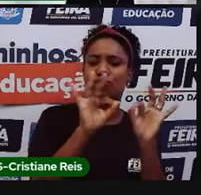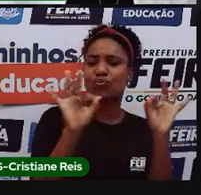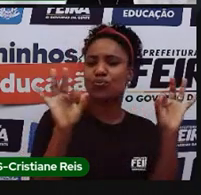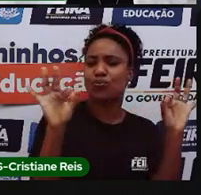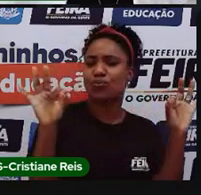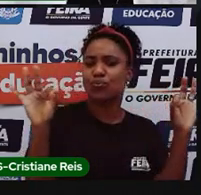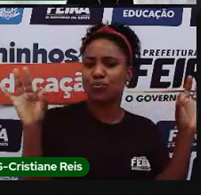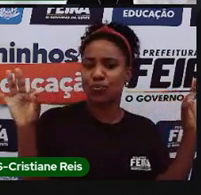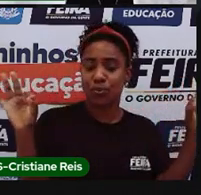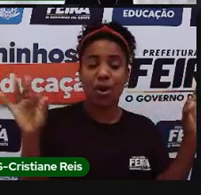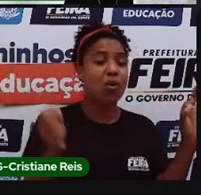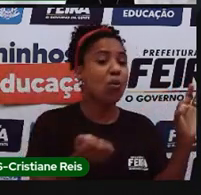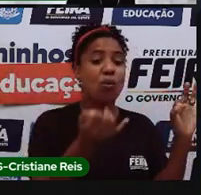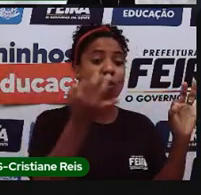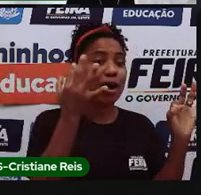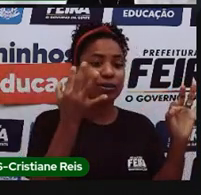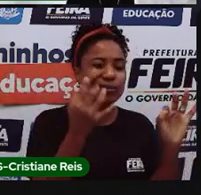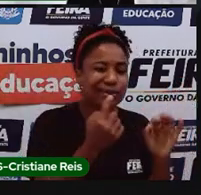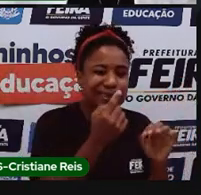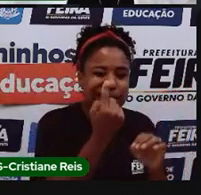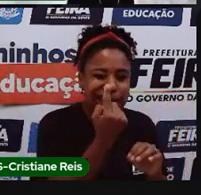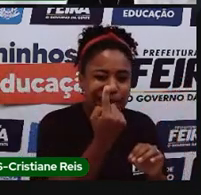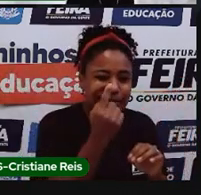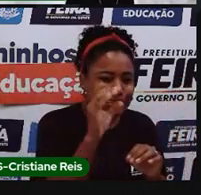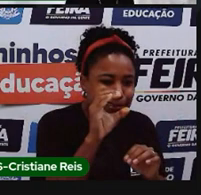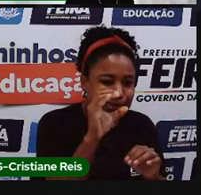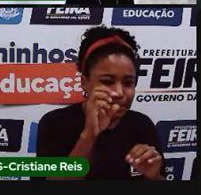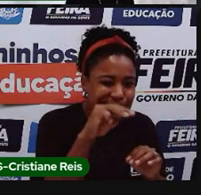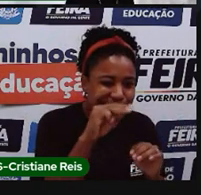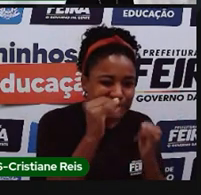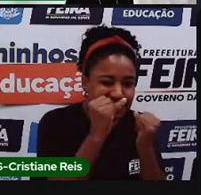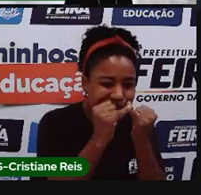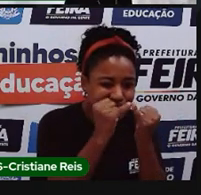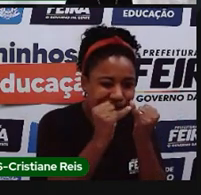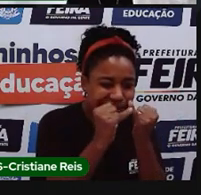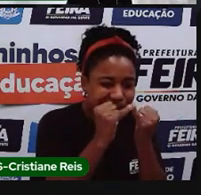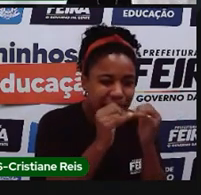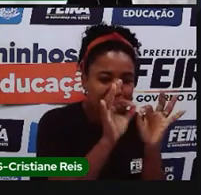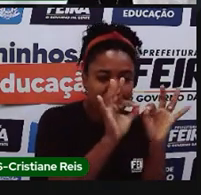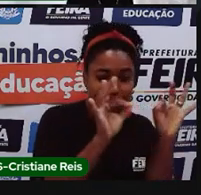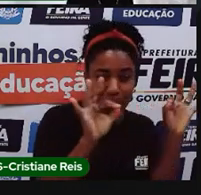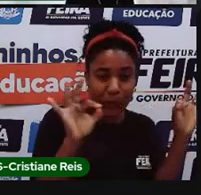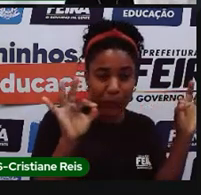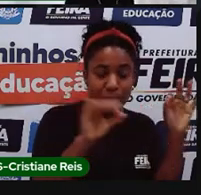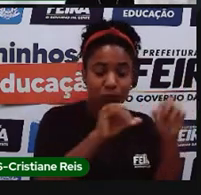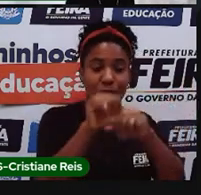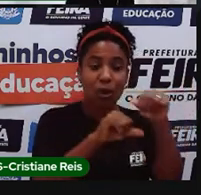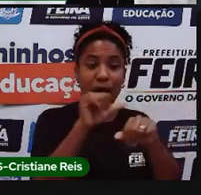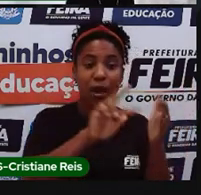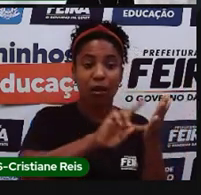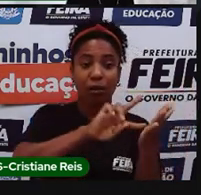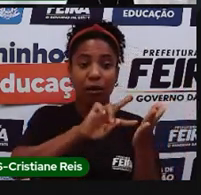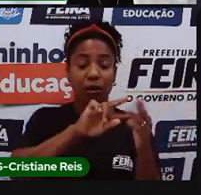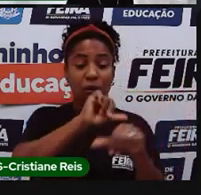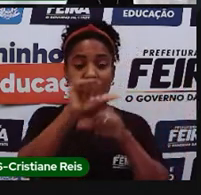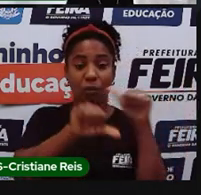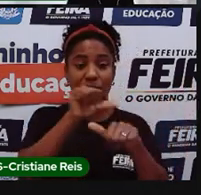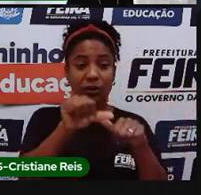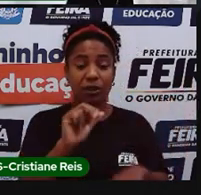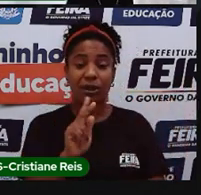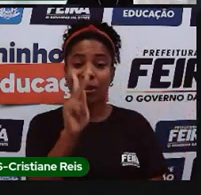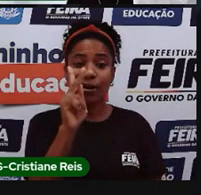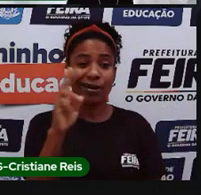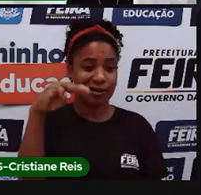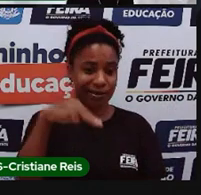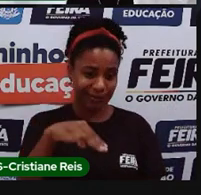equivale no mapa, e a numérica, ela é um para não sei quantos milhões de centímetros, né, normalmente a gente só observa a escala